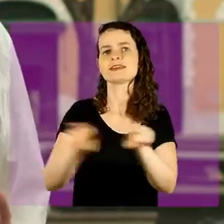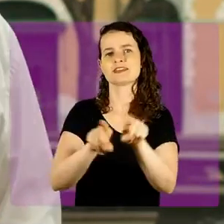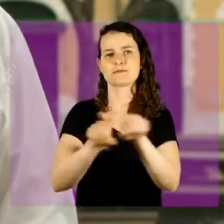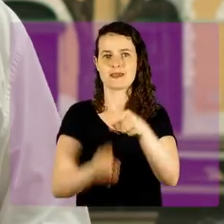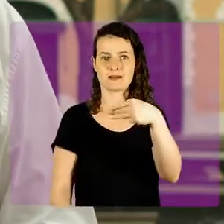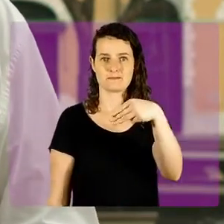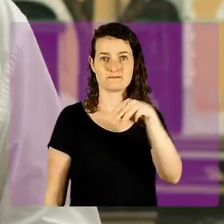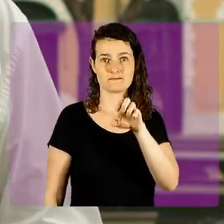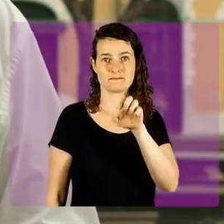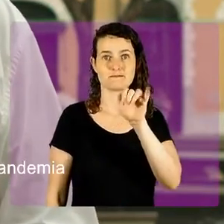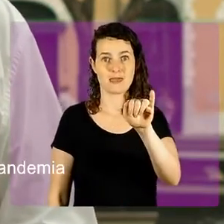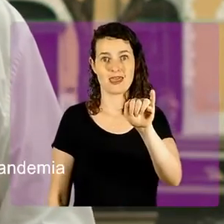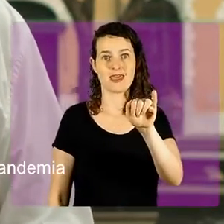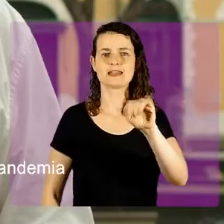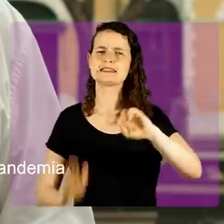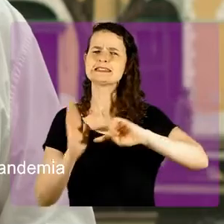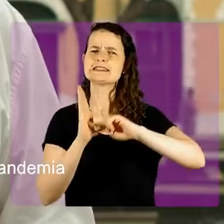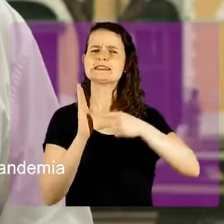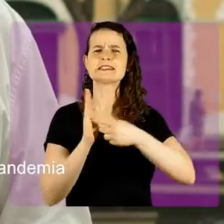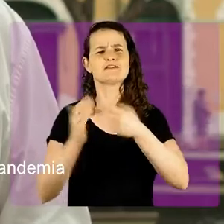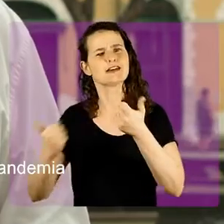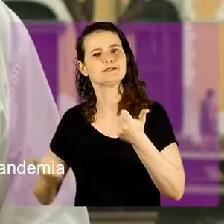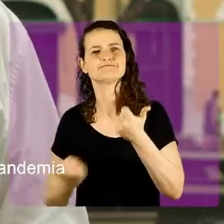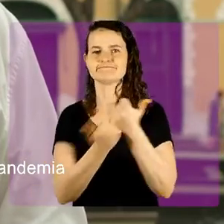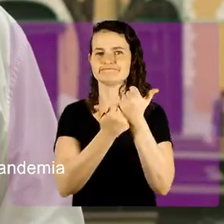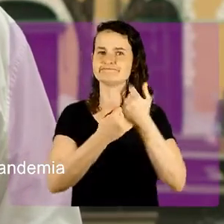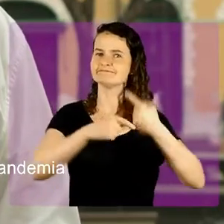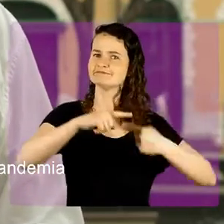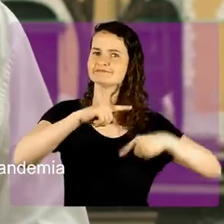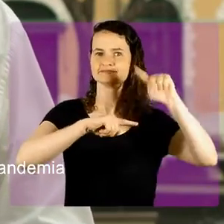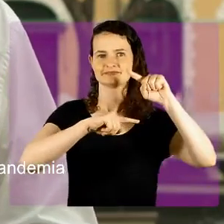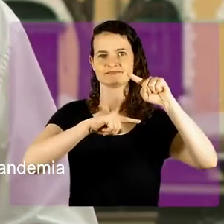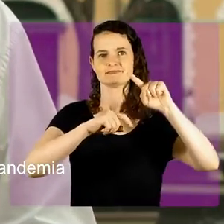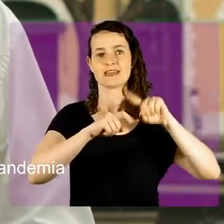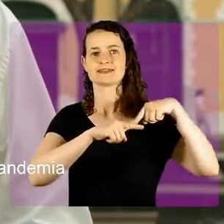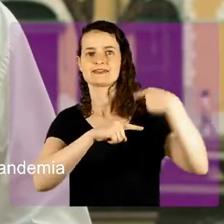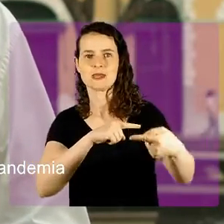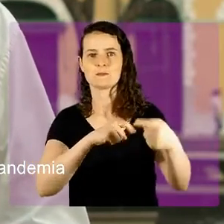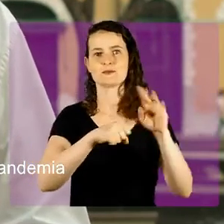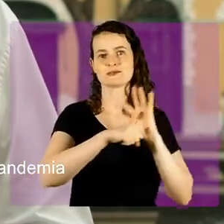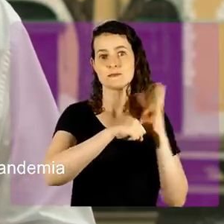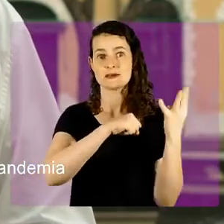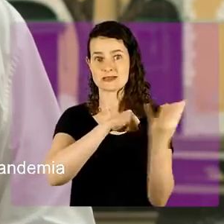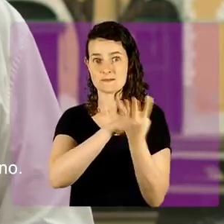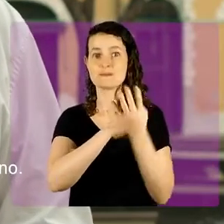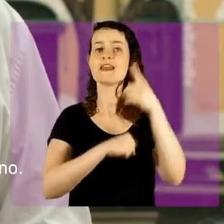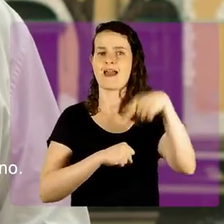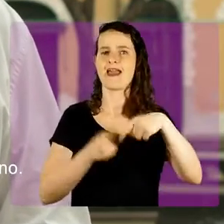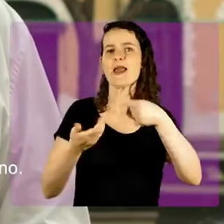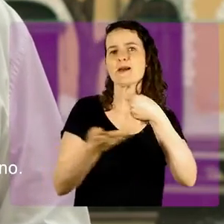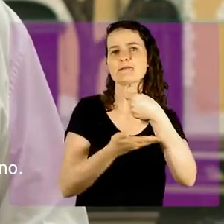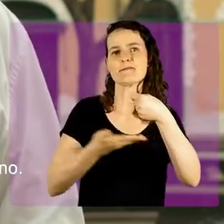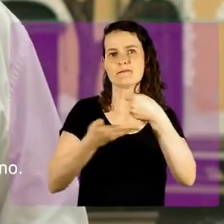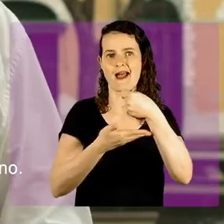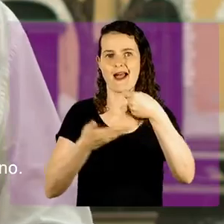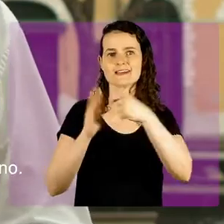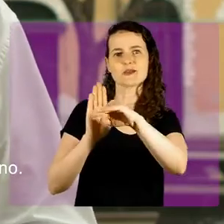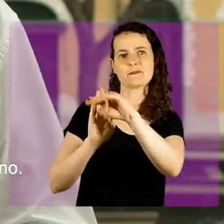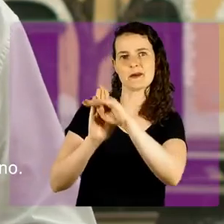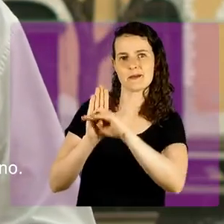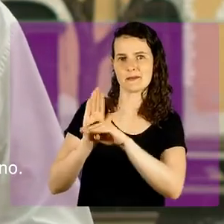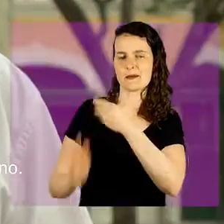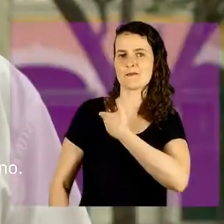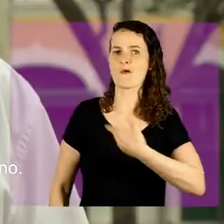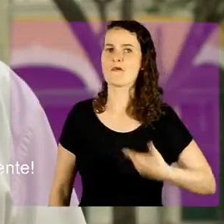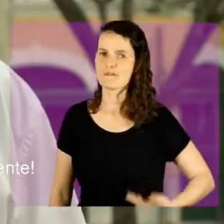inclusive os MEIs, como alavanca da retomada do desenvolvimento pós-pandemia, é uma das bases do nosso